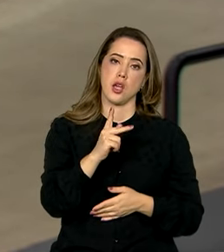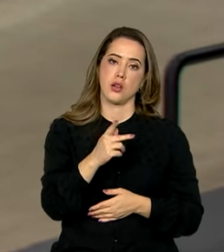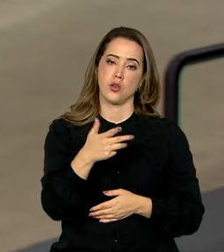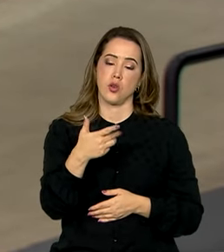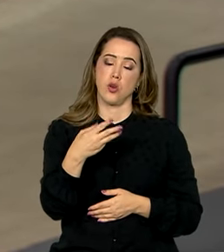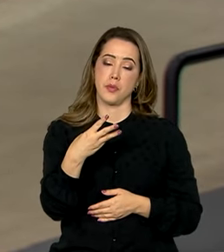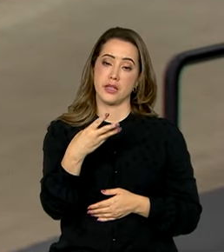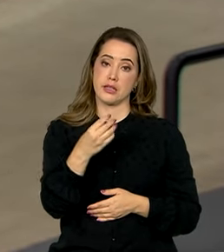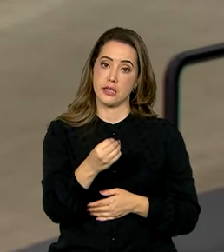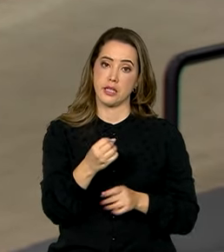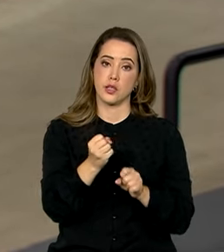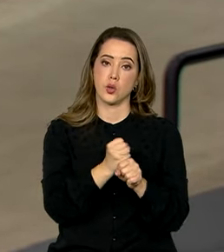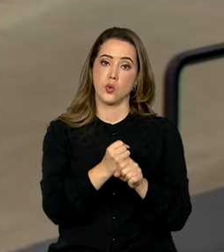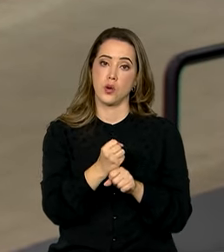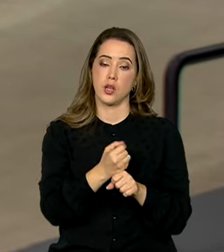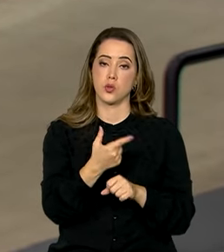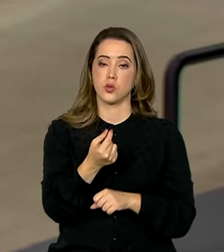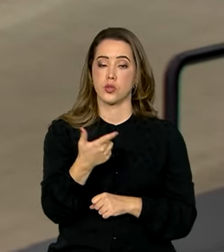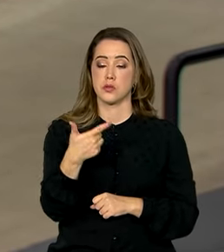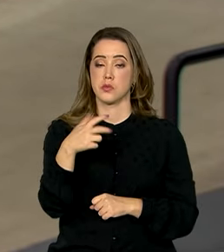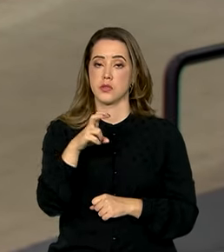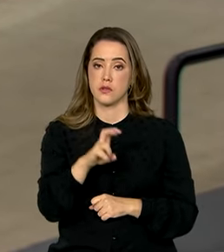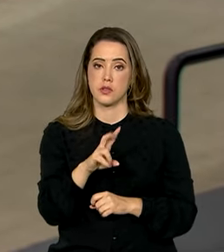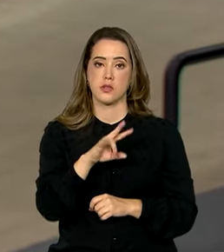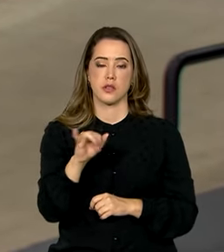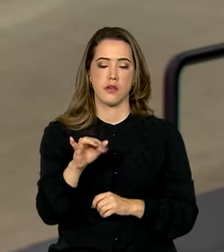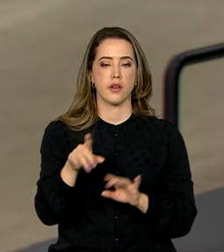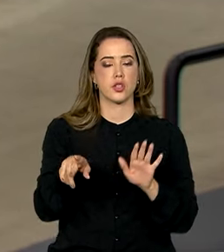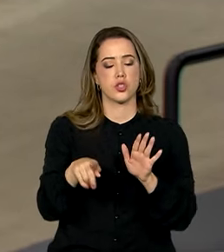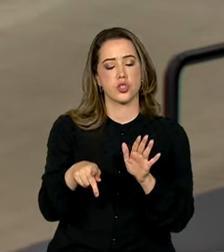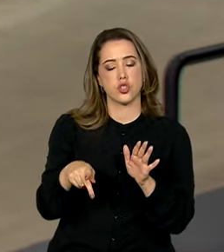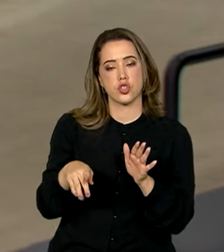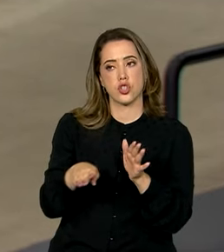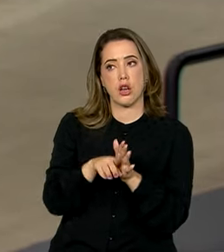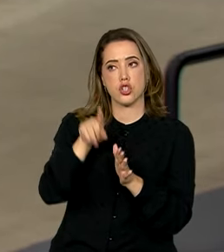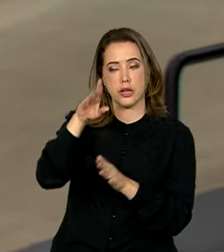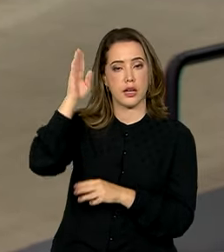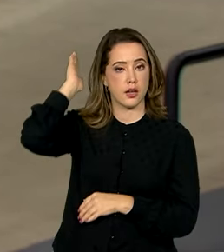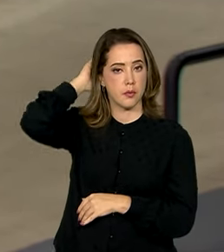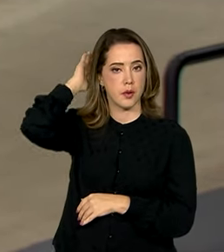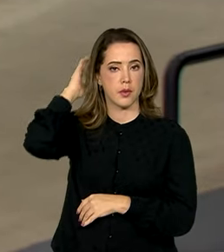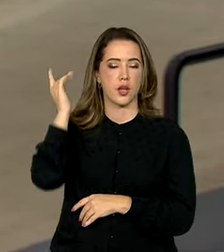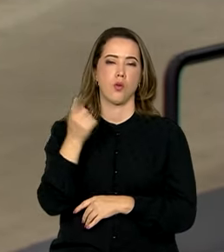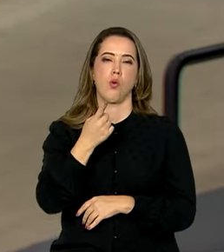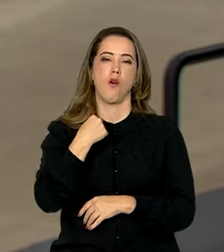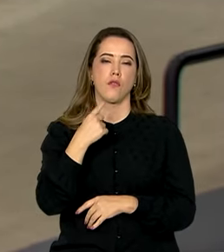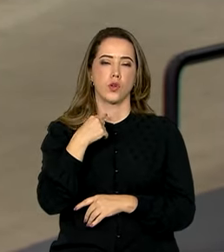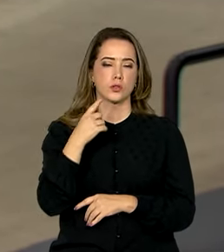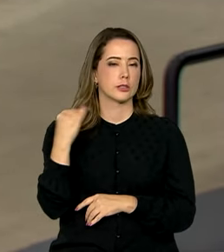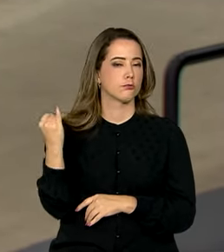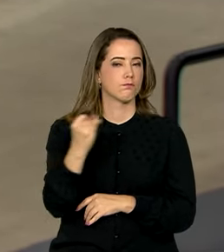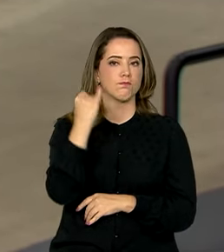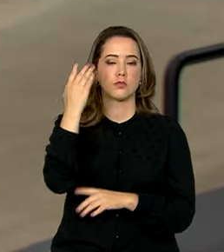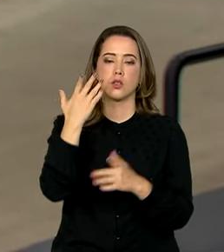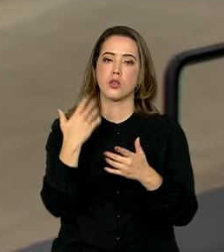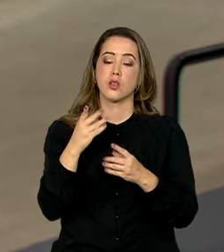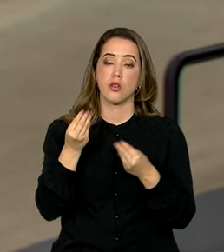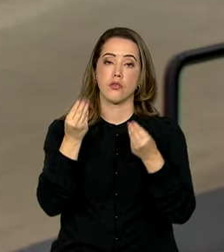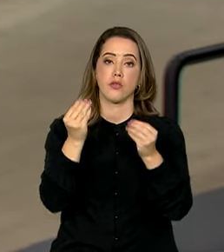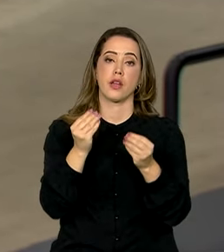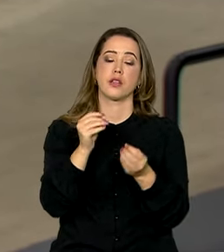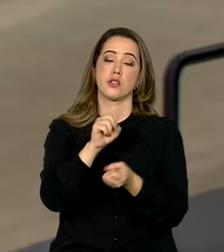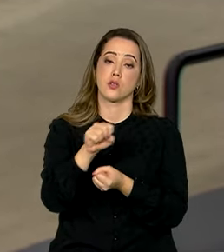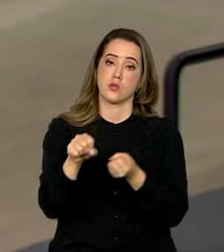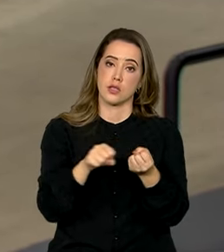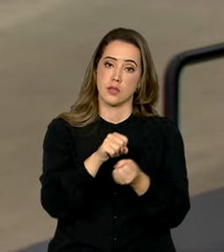e que pretende chegar a Belém do Pará com uma agenda climática ambiciosa, que assegure a sustentabilidade do planeta